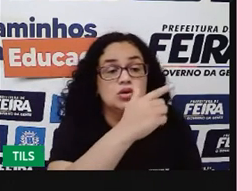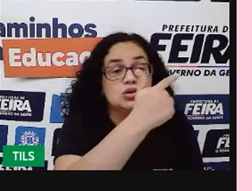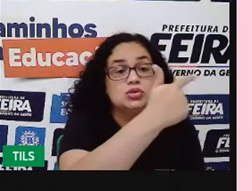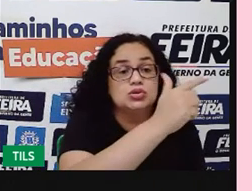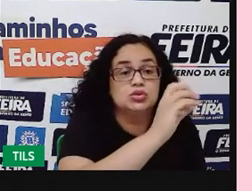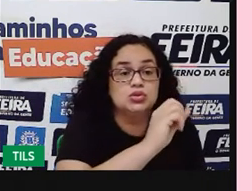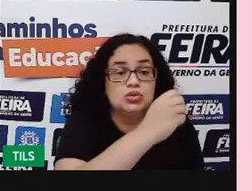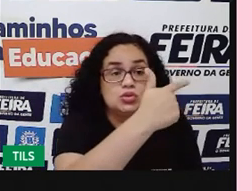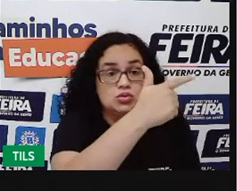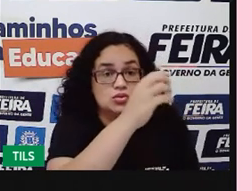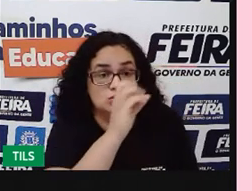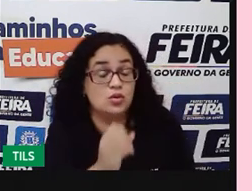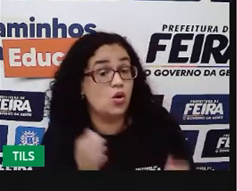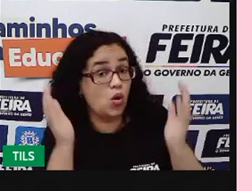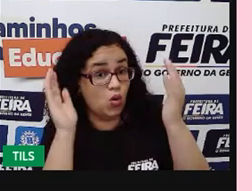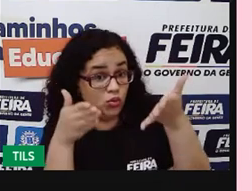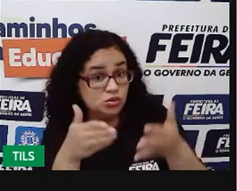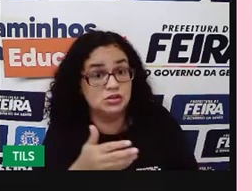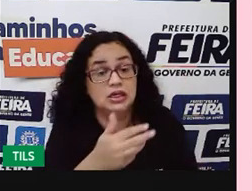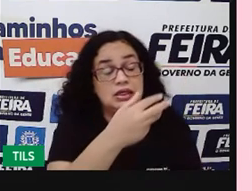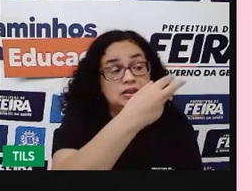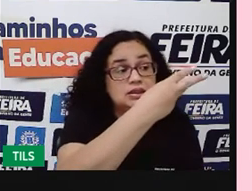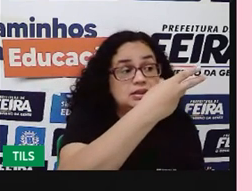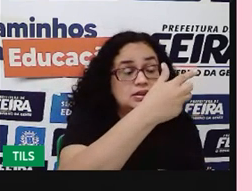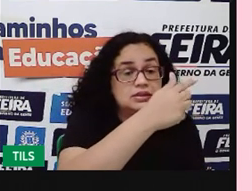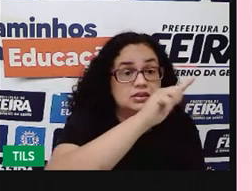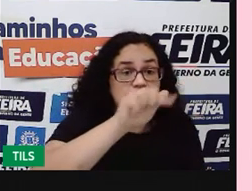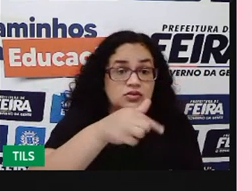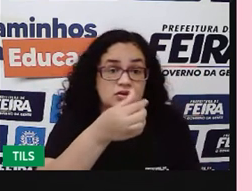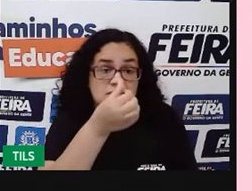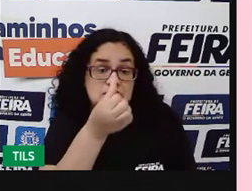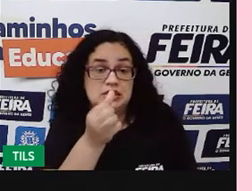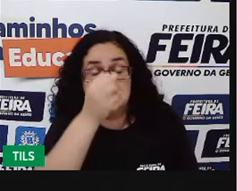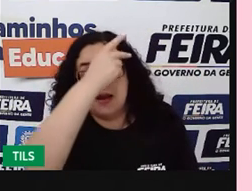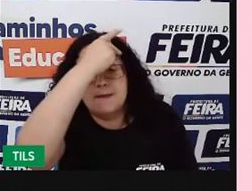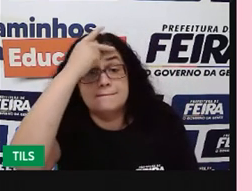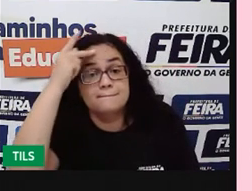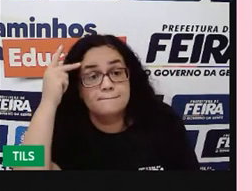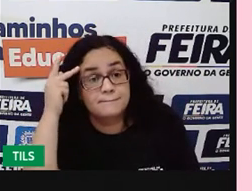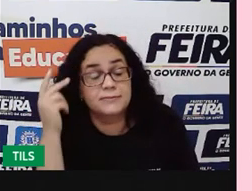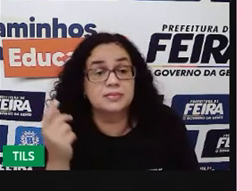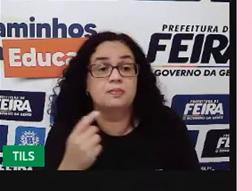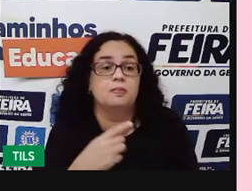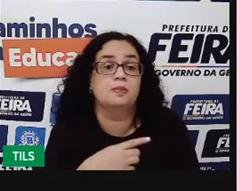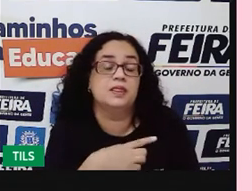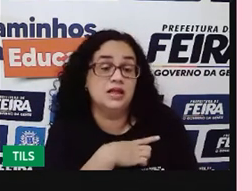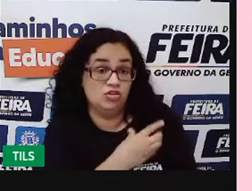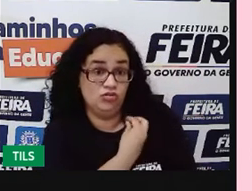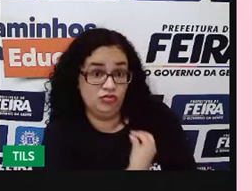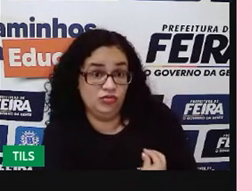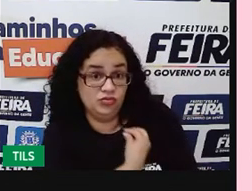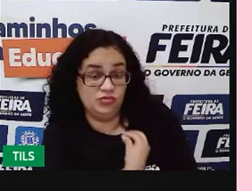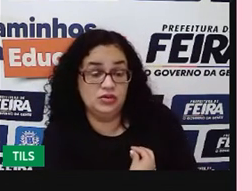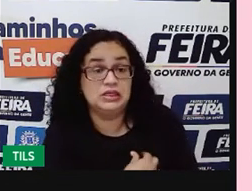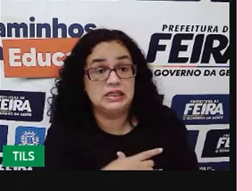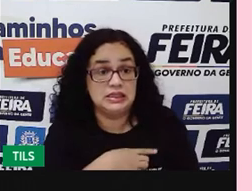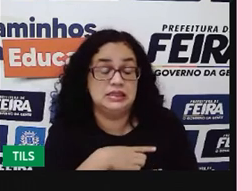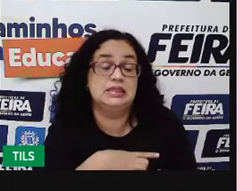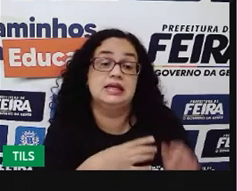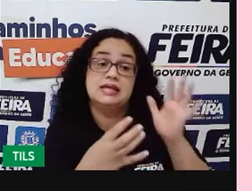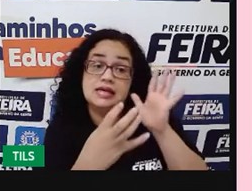Atualmente, nós temos 37,6 milhões de pessoas que vivem com HIV